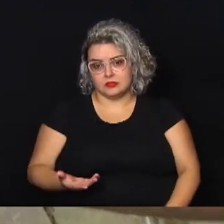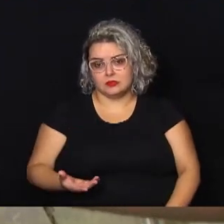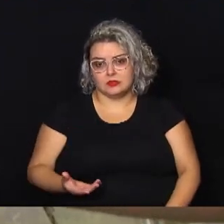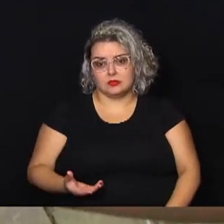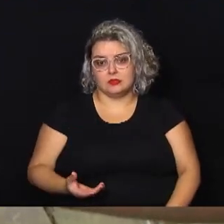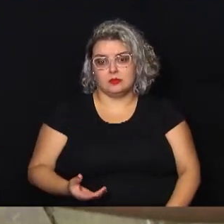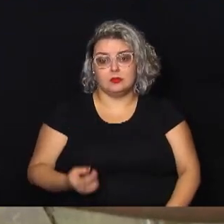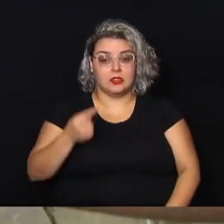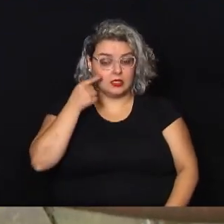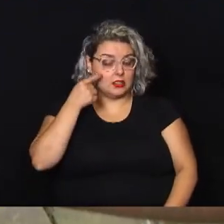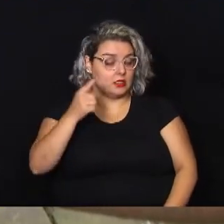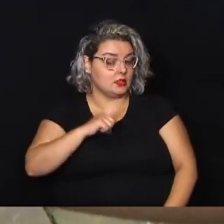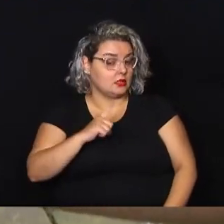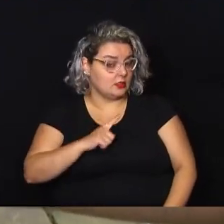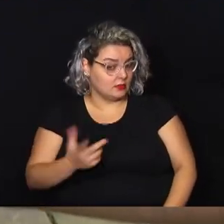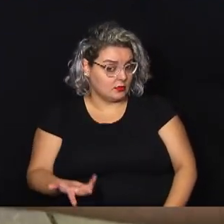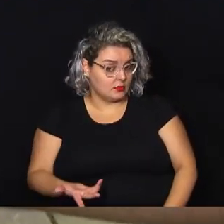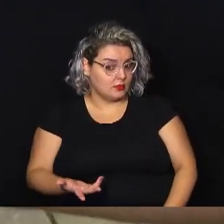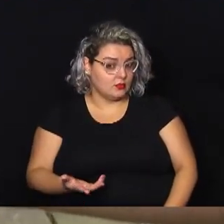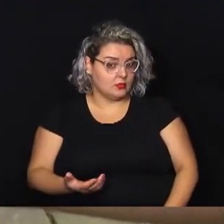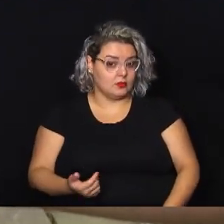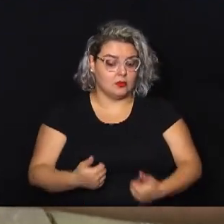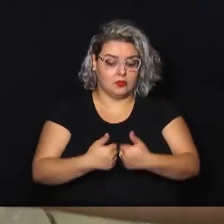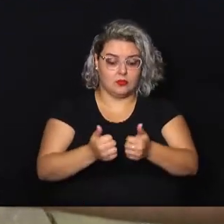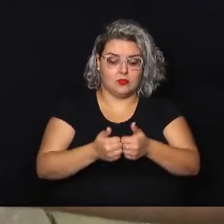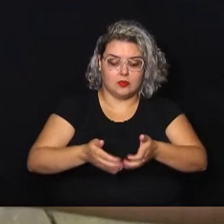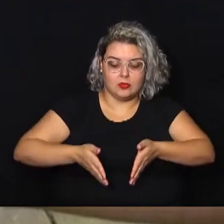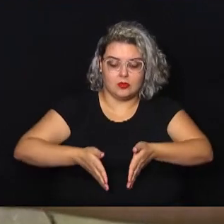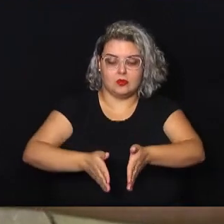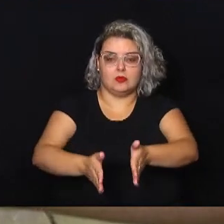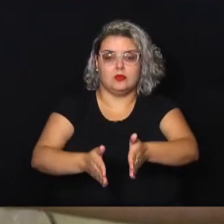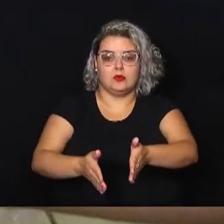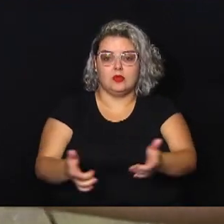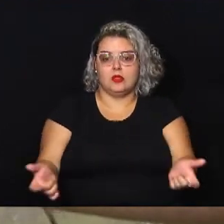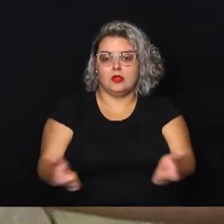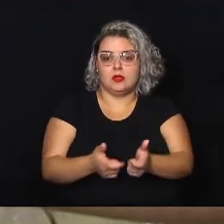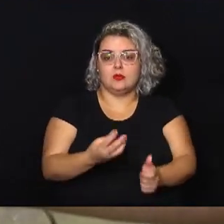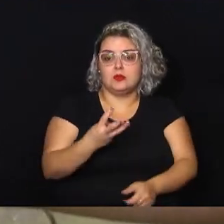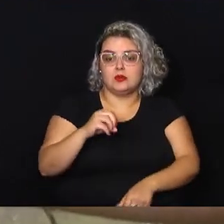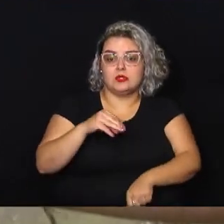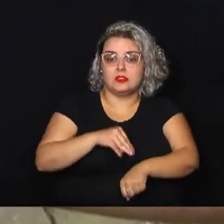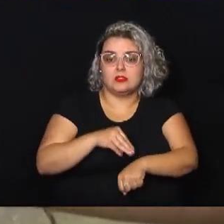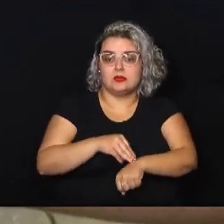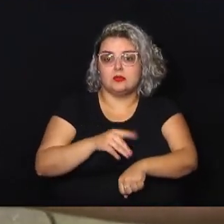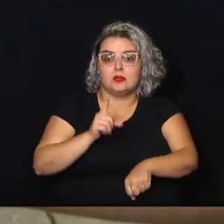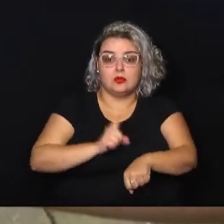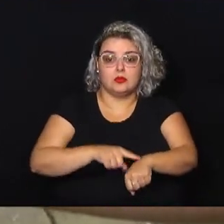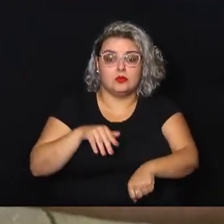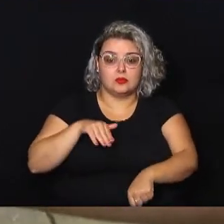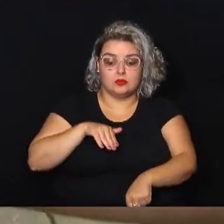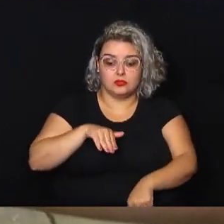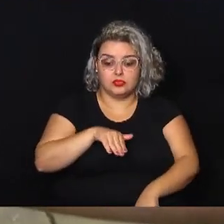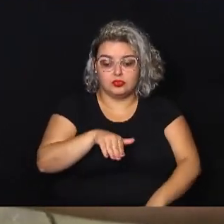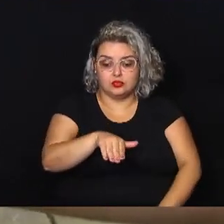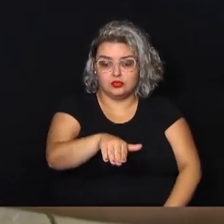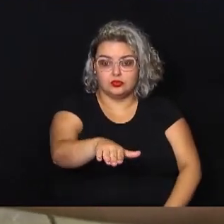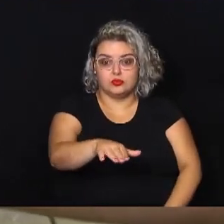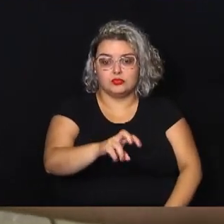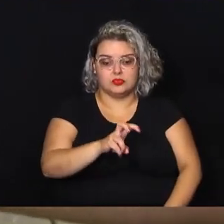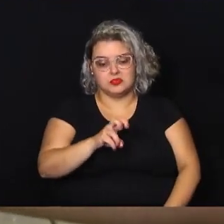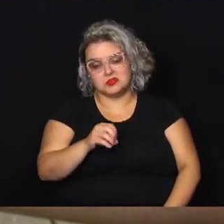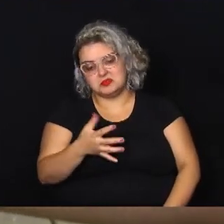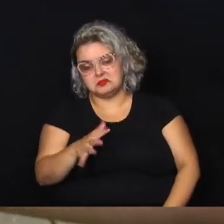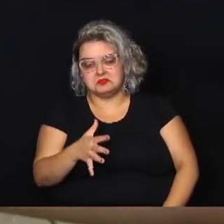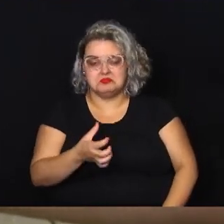ônibus rodando só no corredor, ele diminui em cerca de meia hora o tempo de trajeto. Ele gastaria 50,